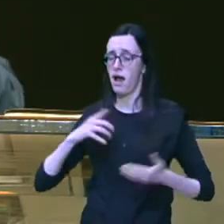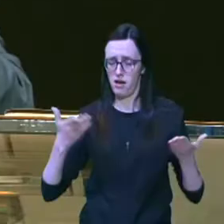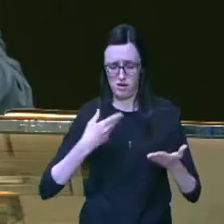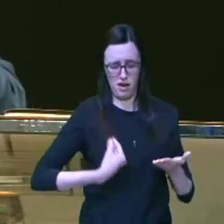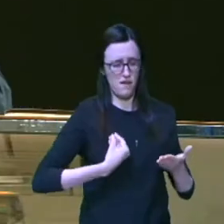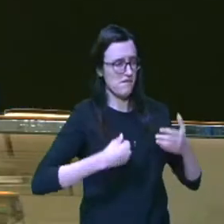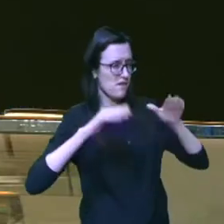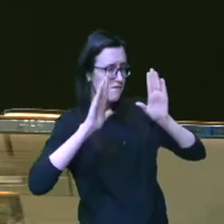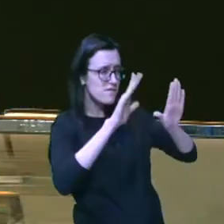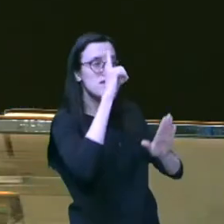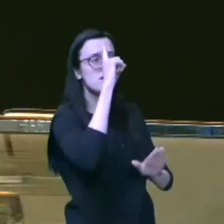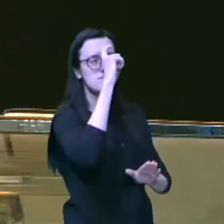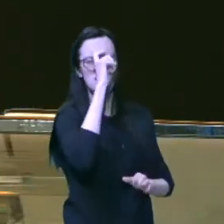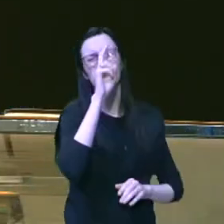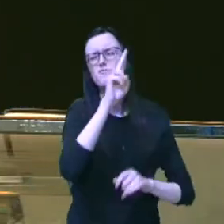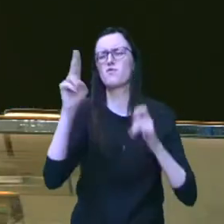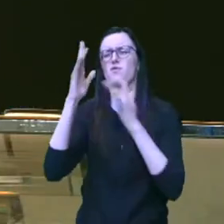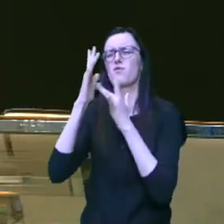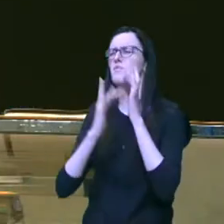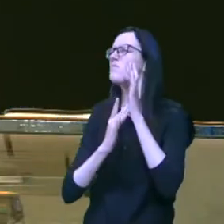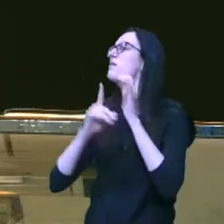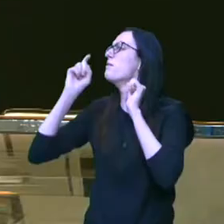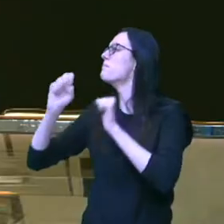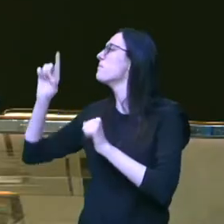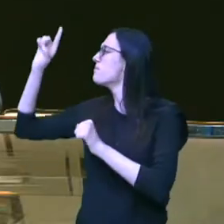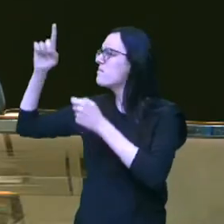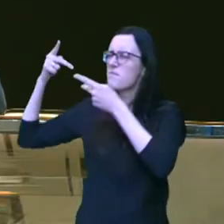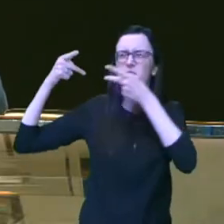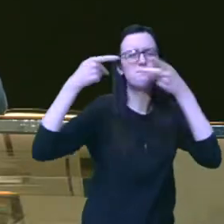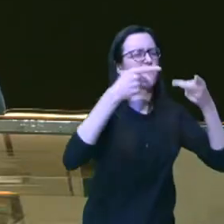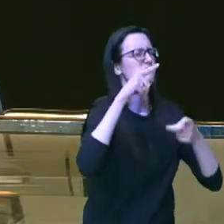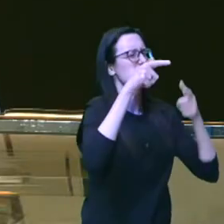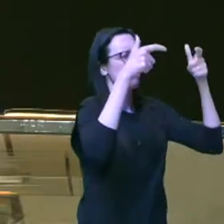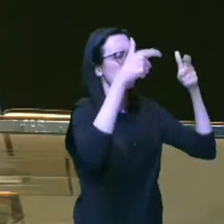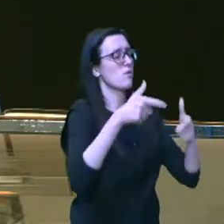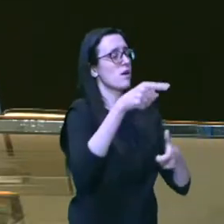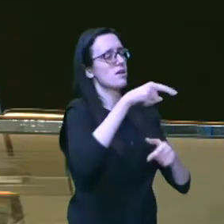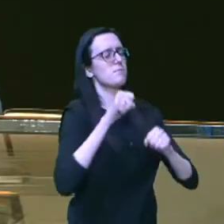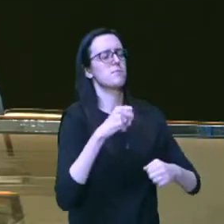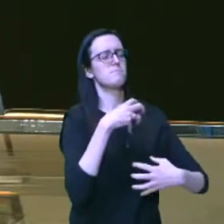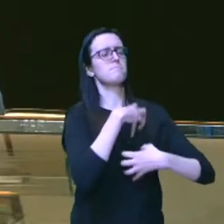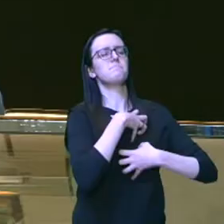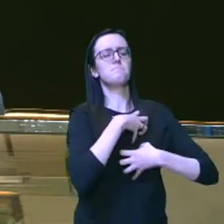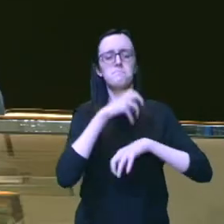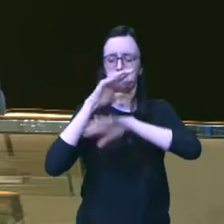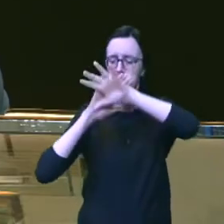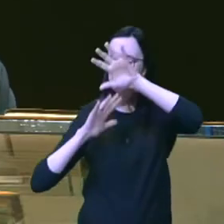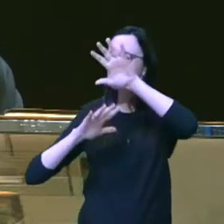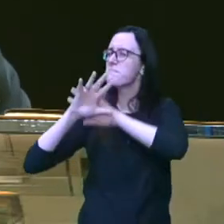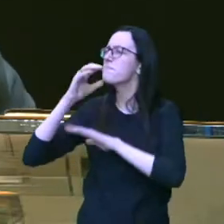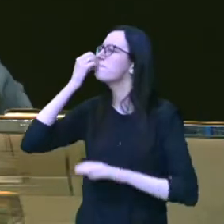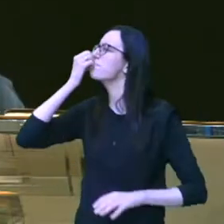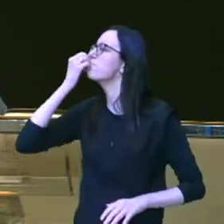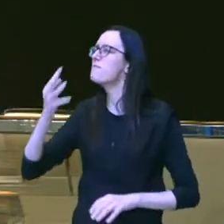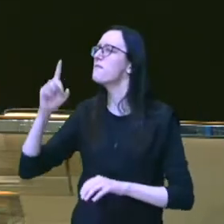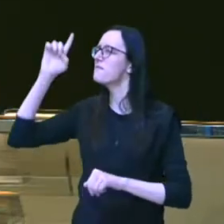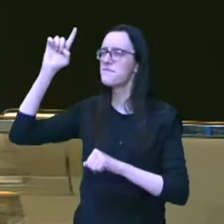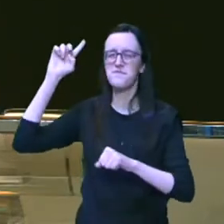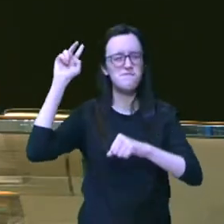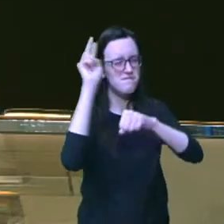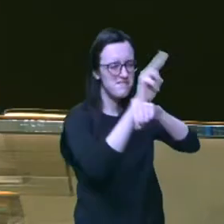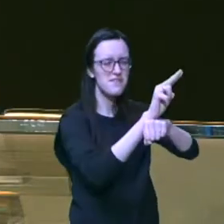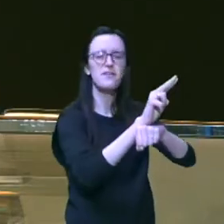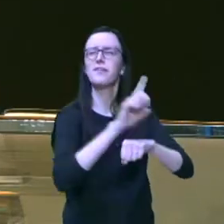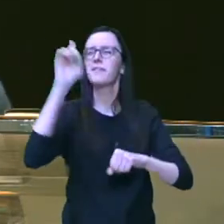tempo em nome de Jesus, visita lá onde estão que eles sintam a boa mão do Senhor, o cuidado do Senhor